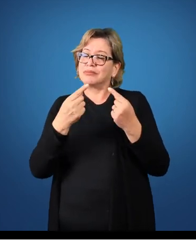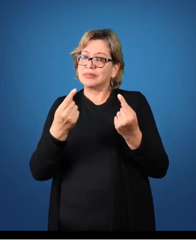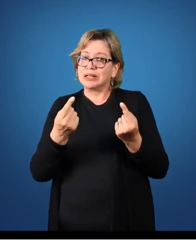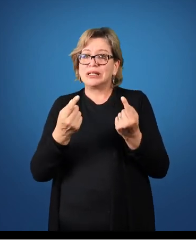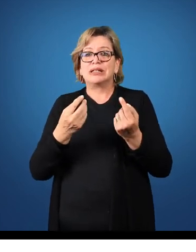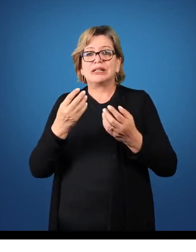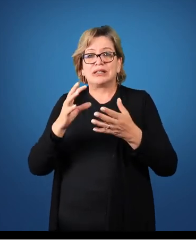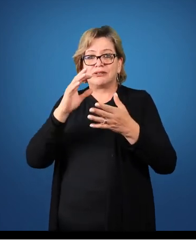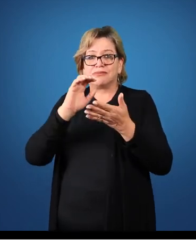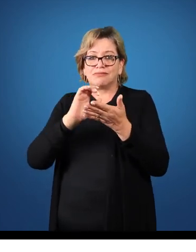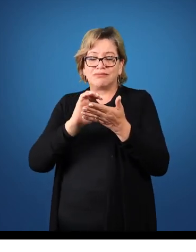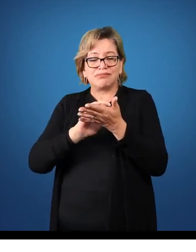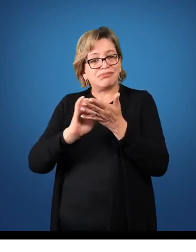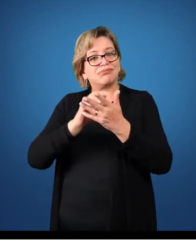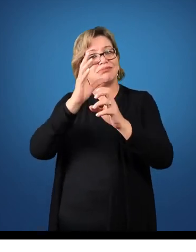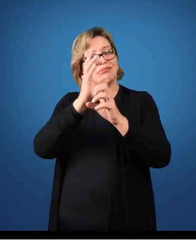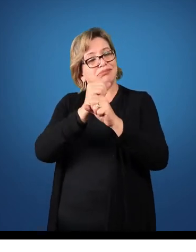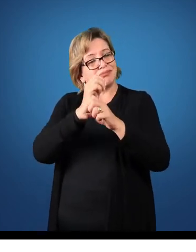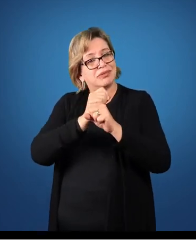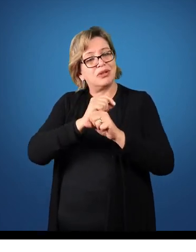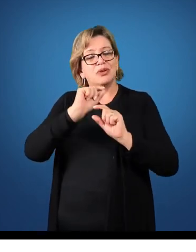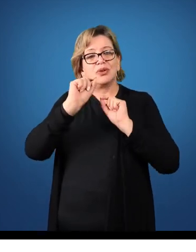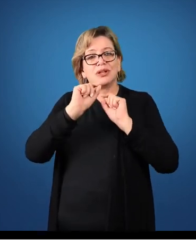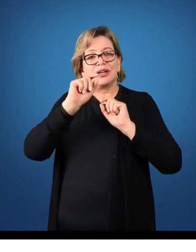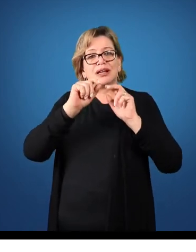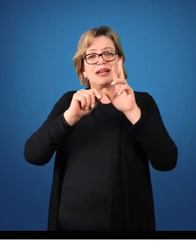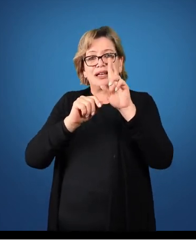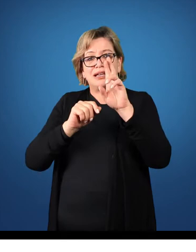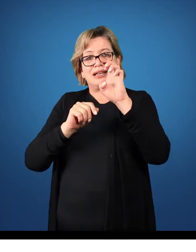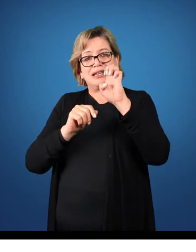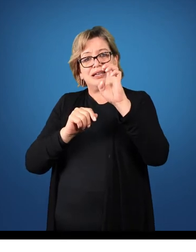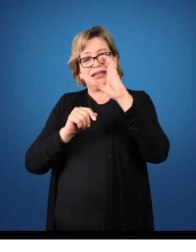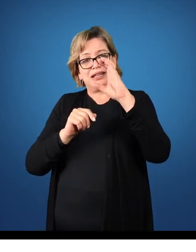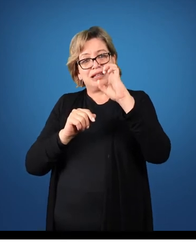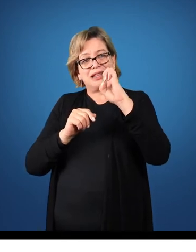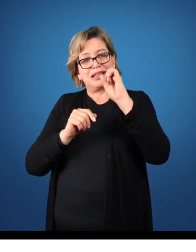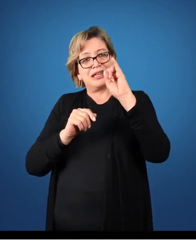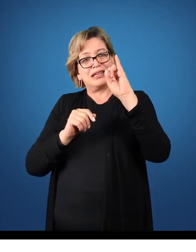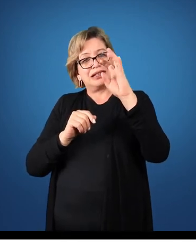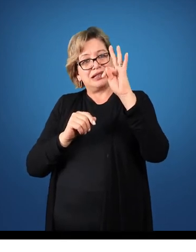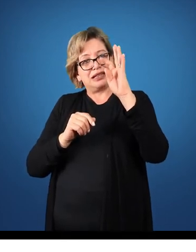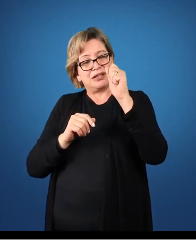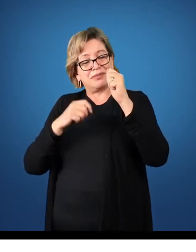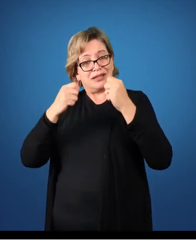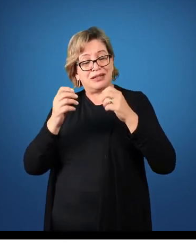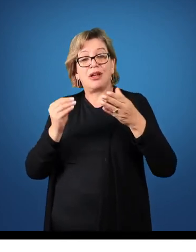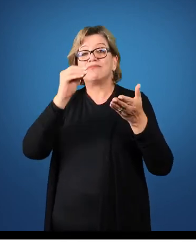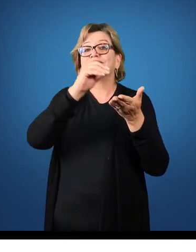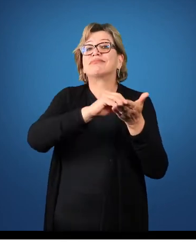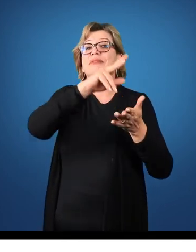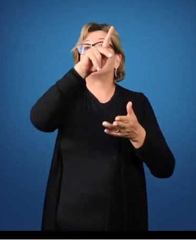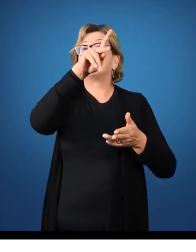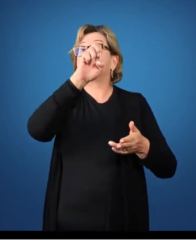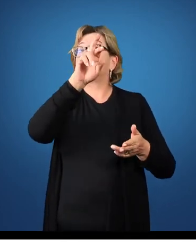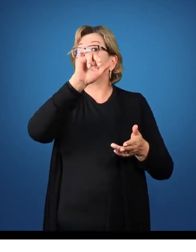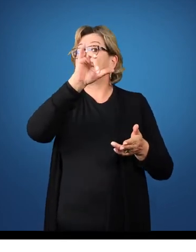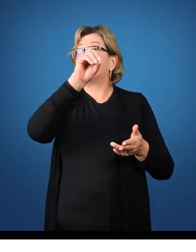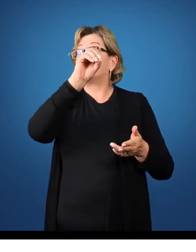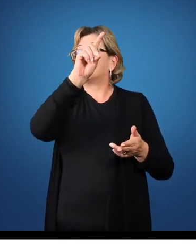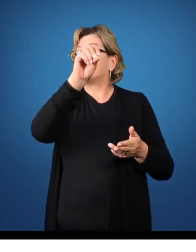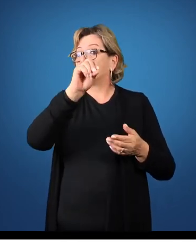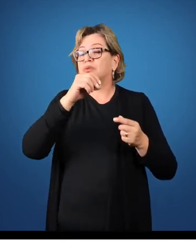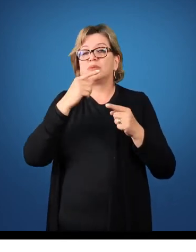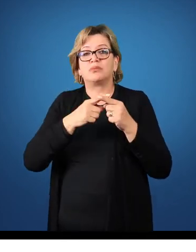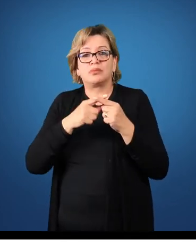Mas, contabilmente, a receita é daquele período em que eu efetuei a venda. Porque naquele período também